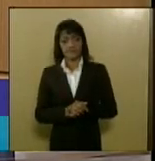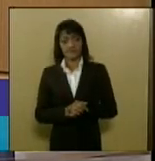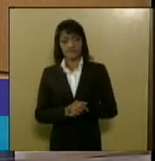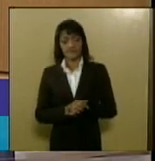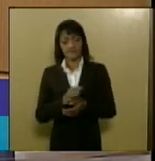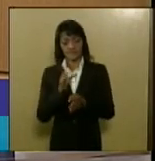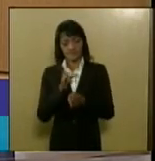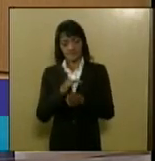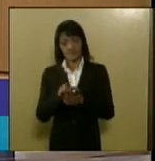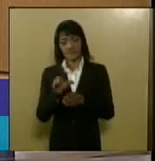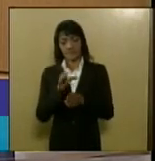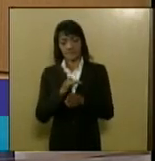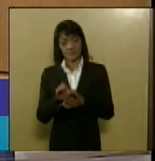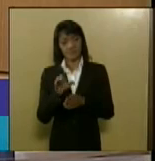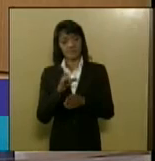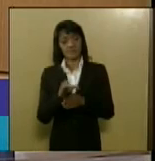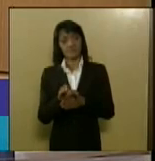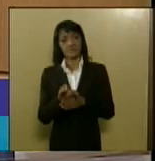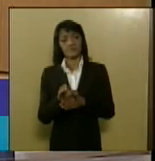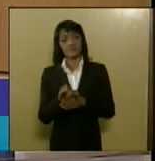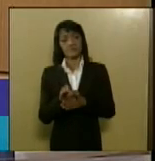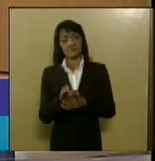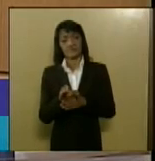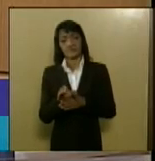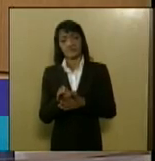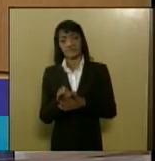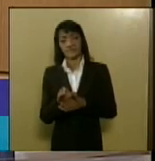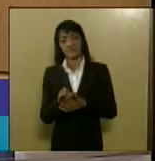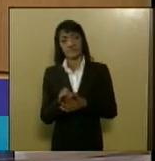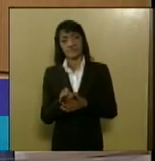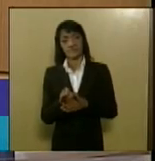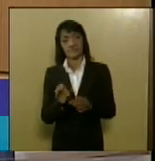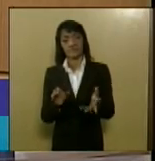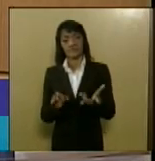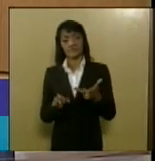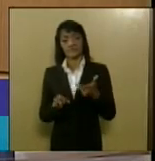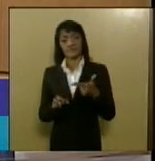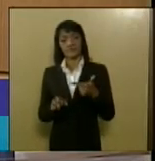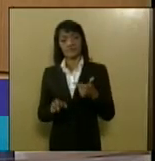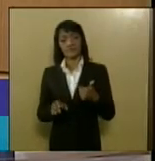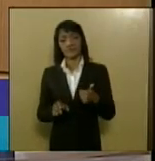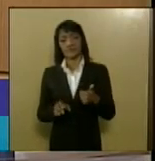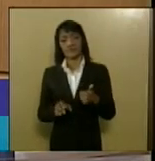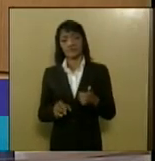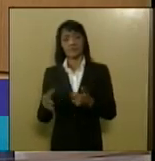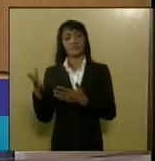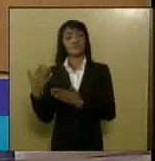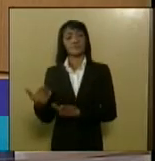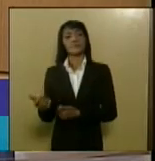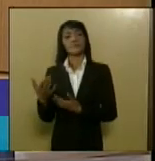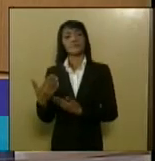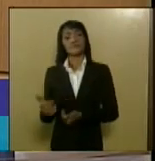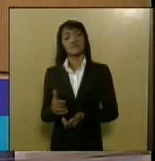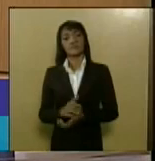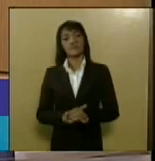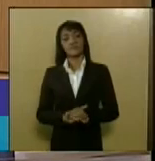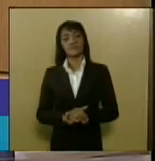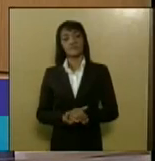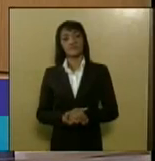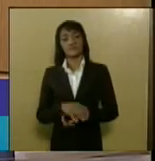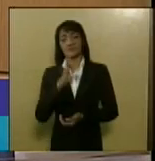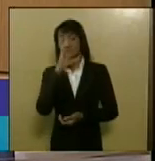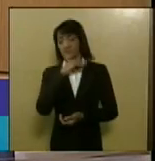orientou civil de de uma forma educacional aos jovens aos